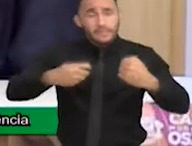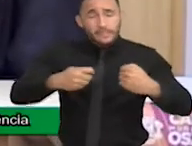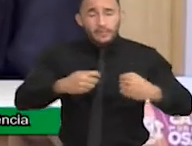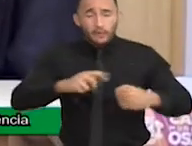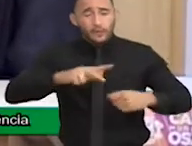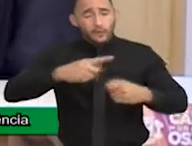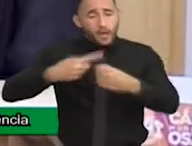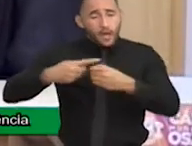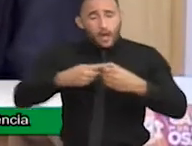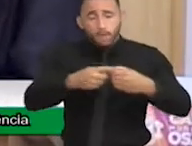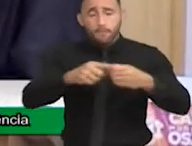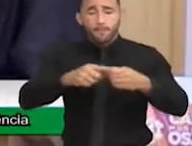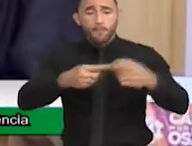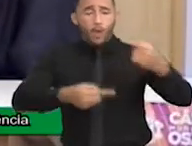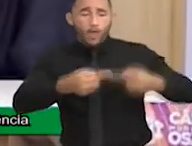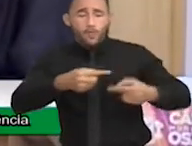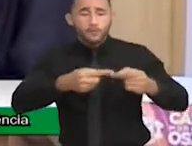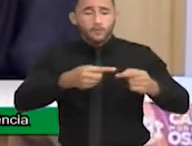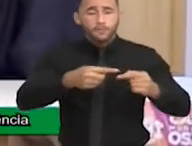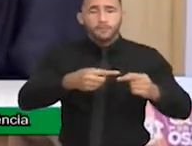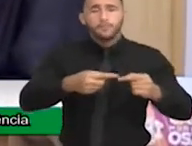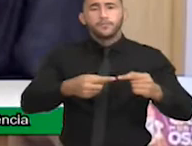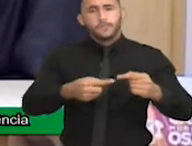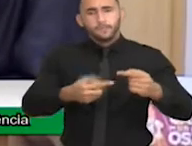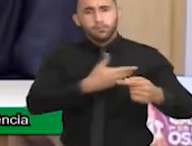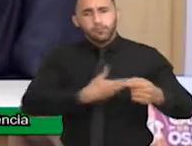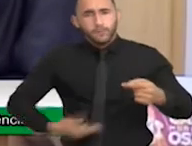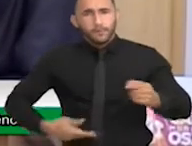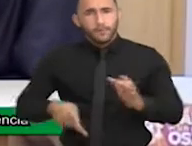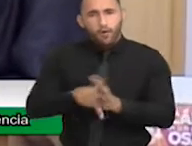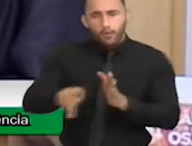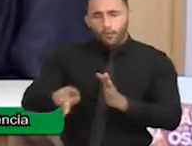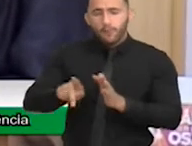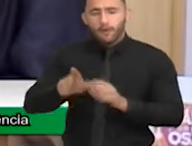pública de preparação, de especialização também desses profissionais.